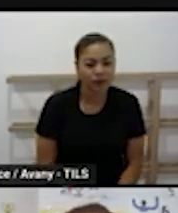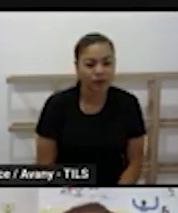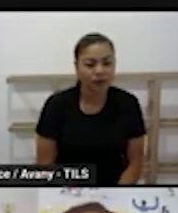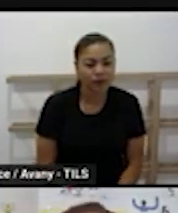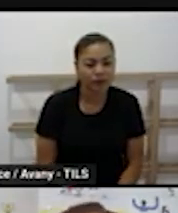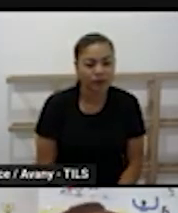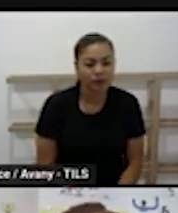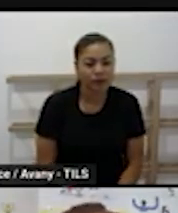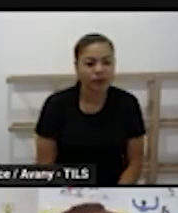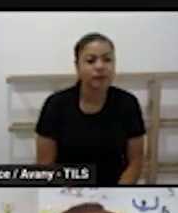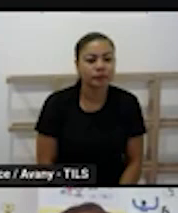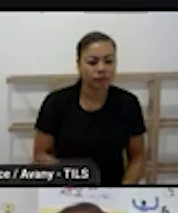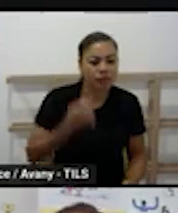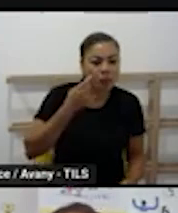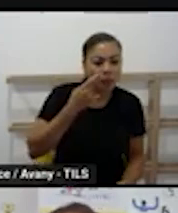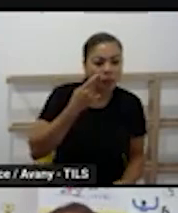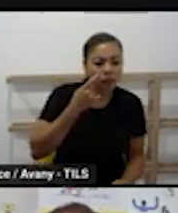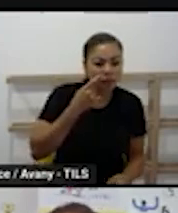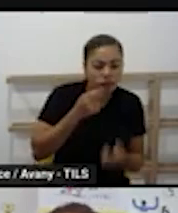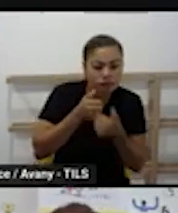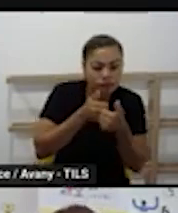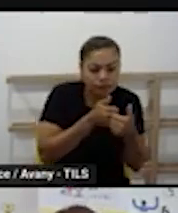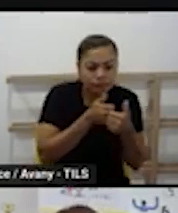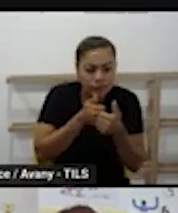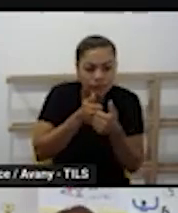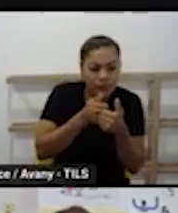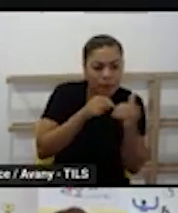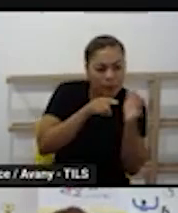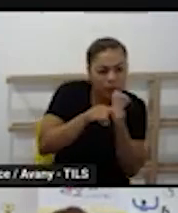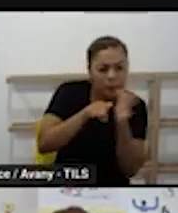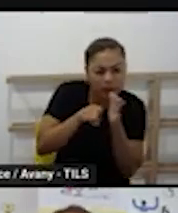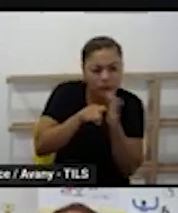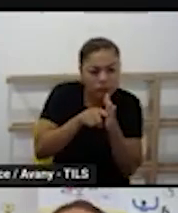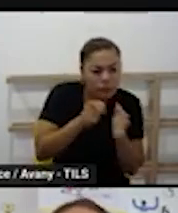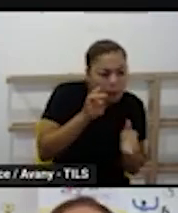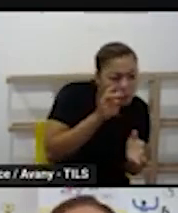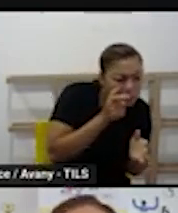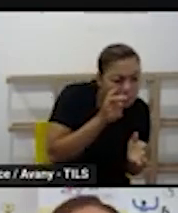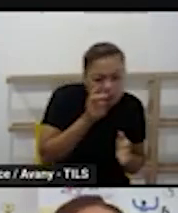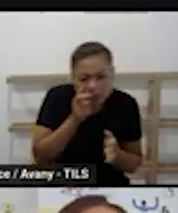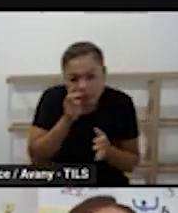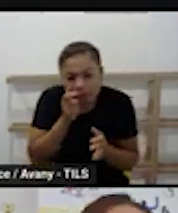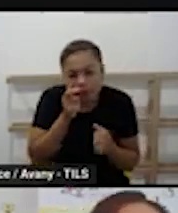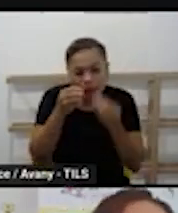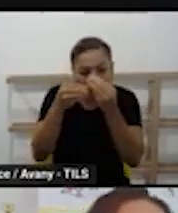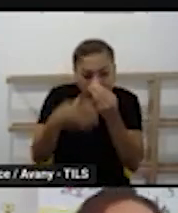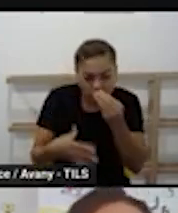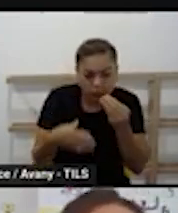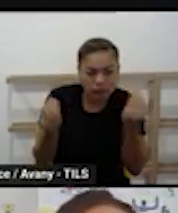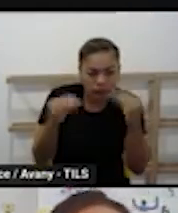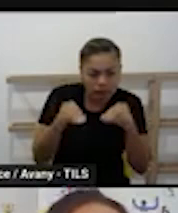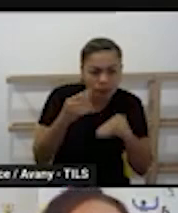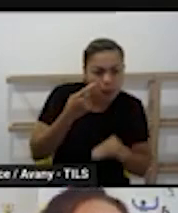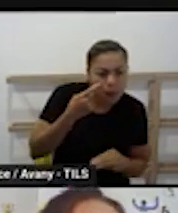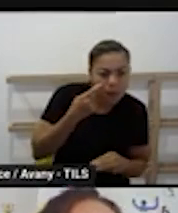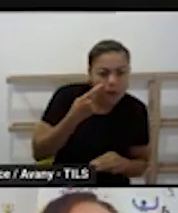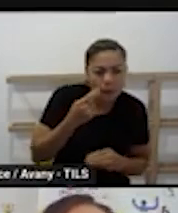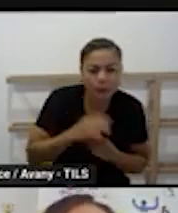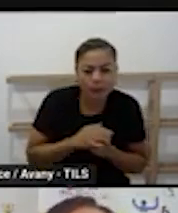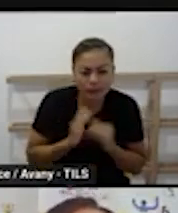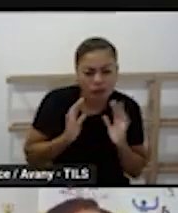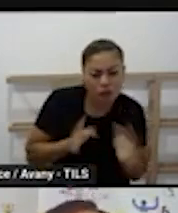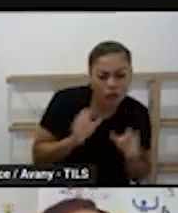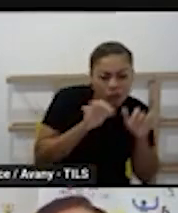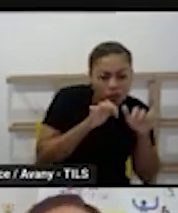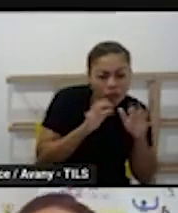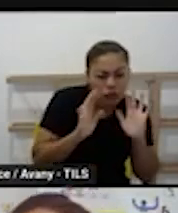E eu vou acompanhando aqui todas as perguntas de vocês aqui no chat. Alguém já digitou aí?